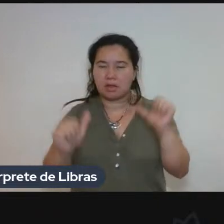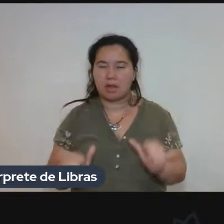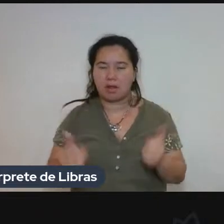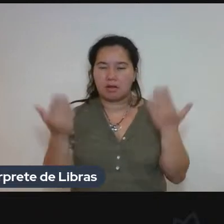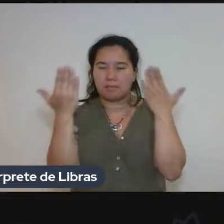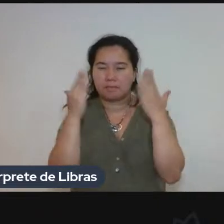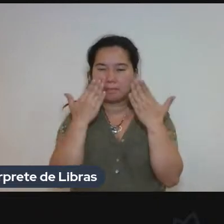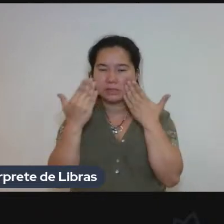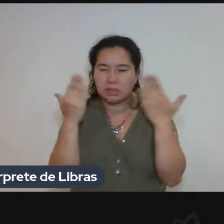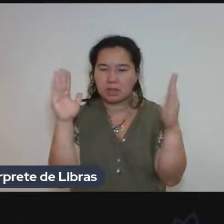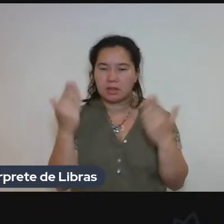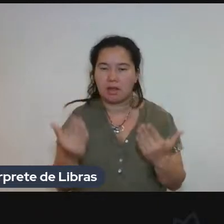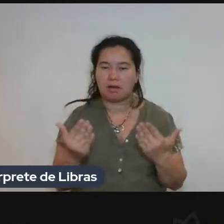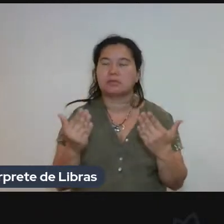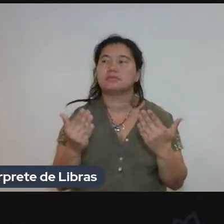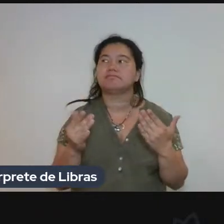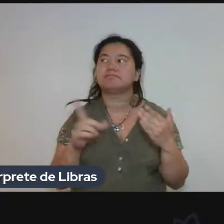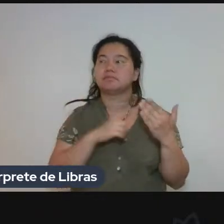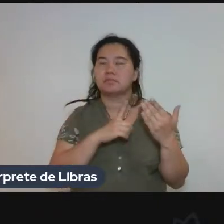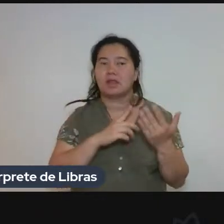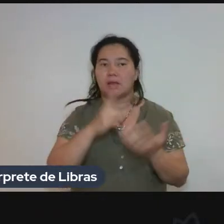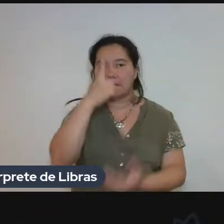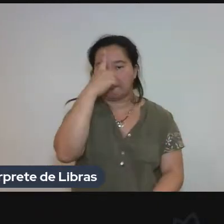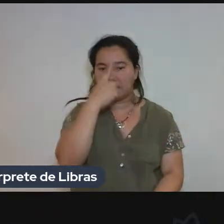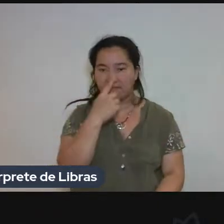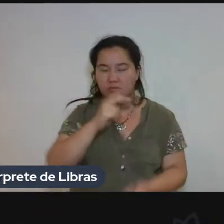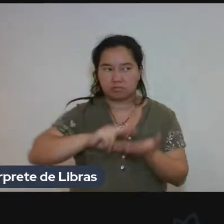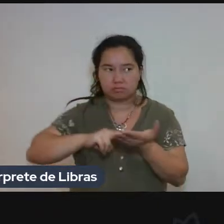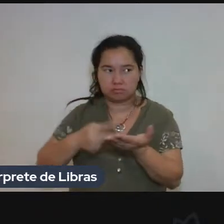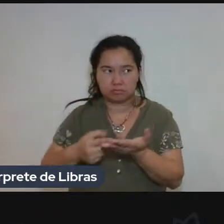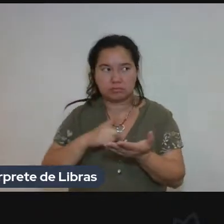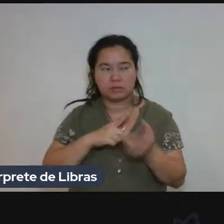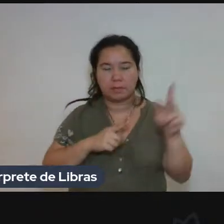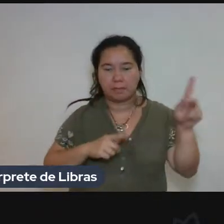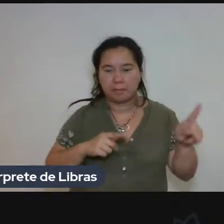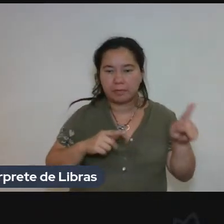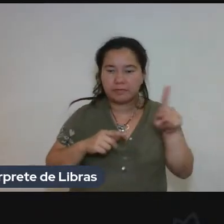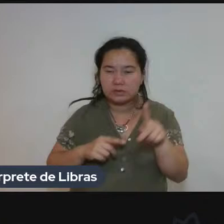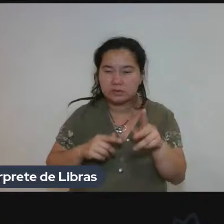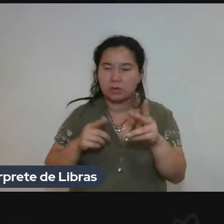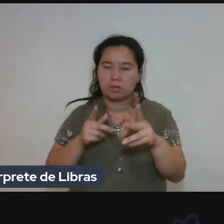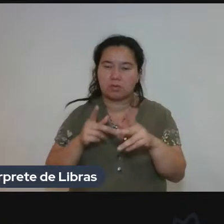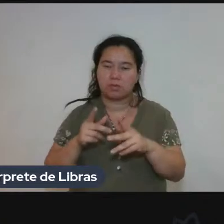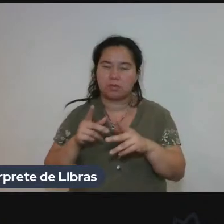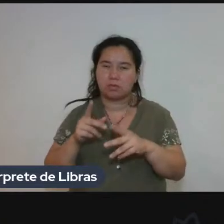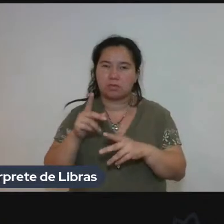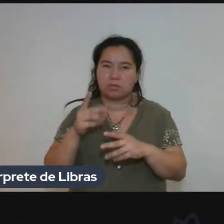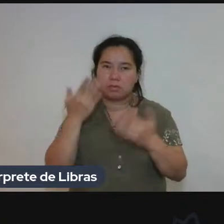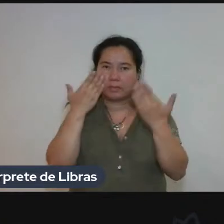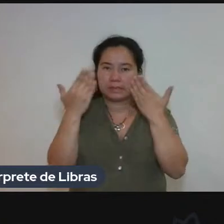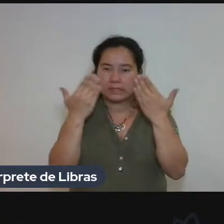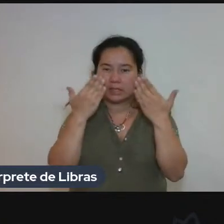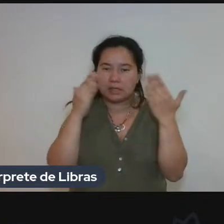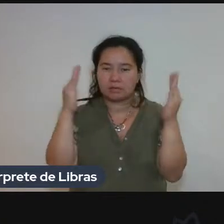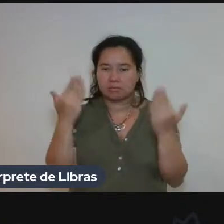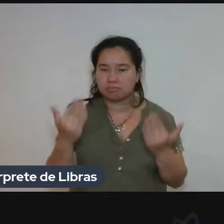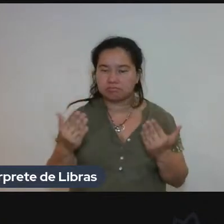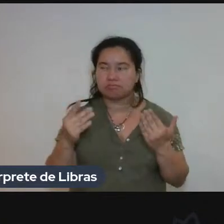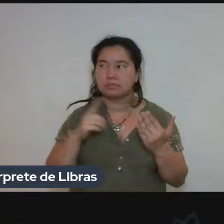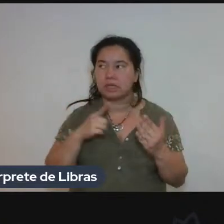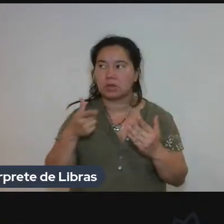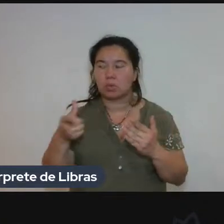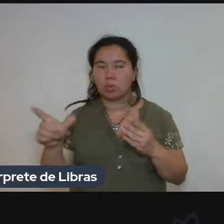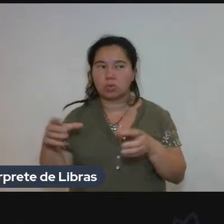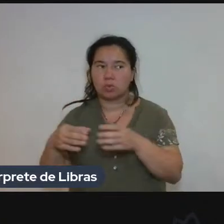de tradutores, uns que eram professores de psicanálise, e os outros que estão mais ligados à língua, à